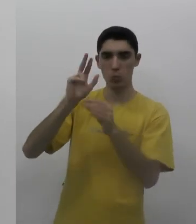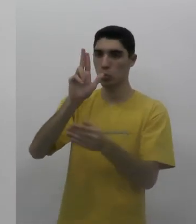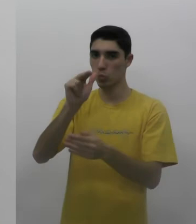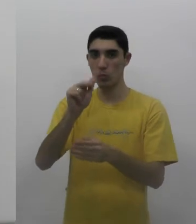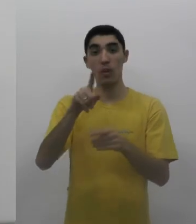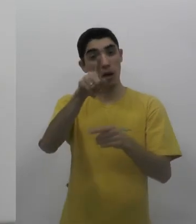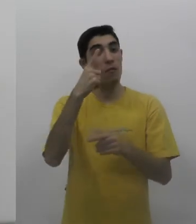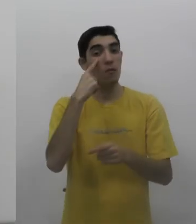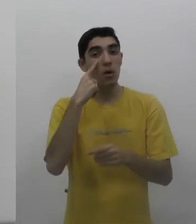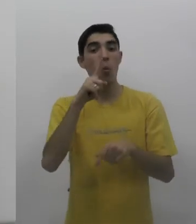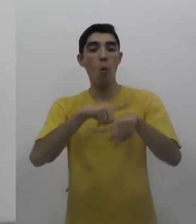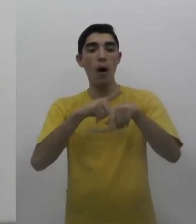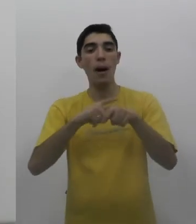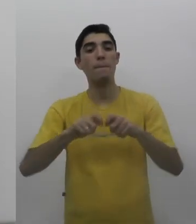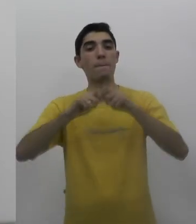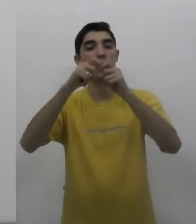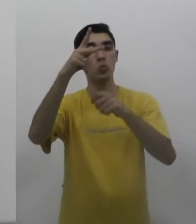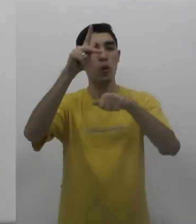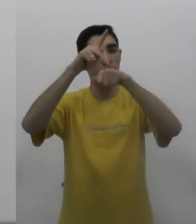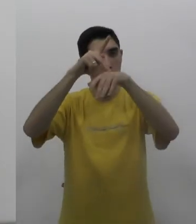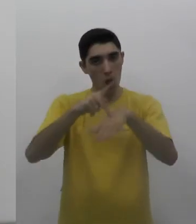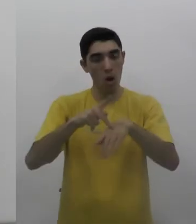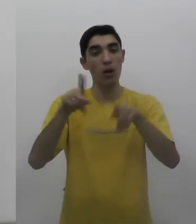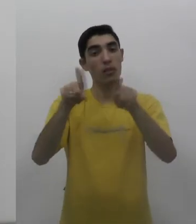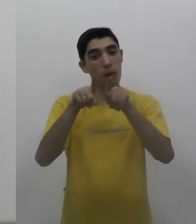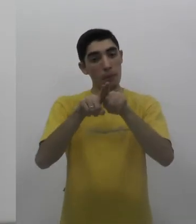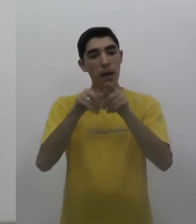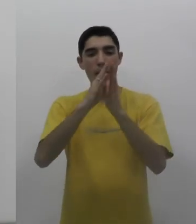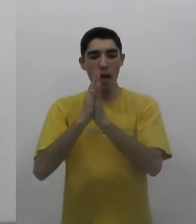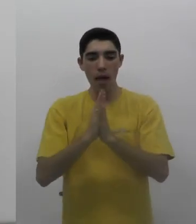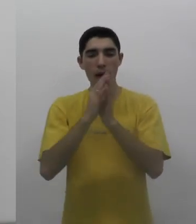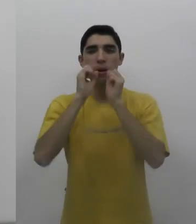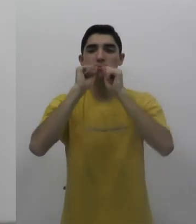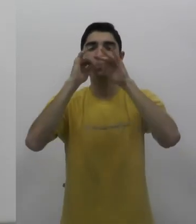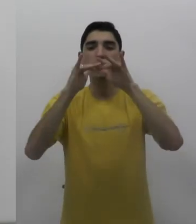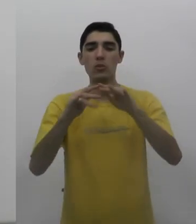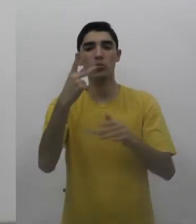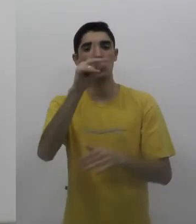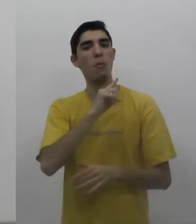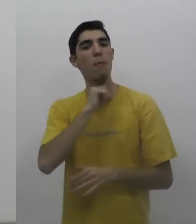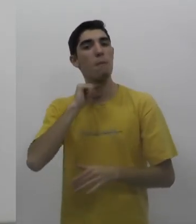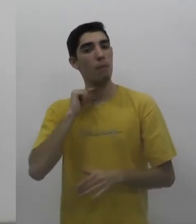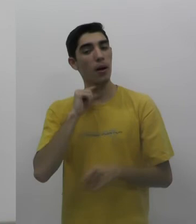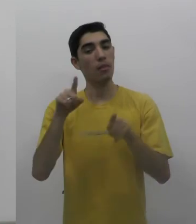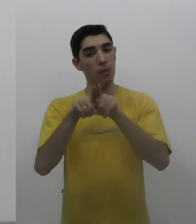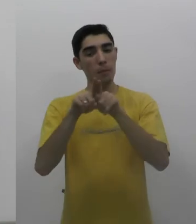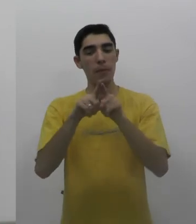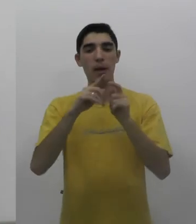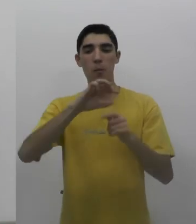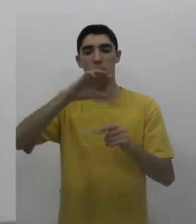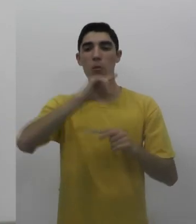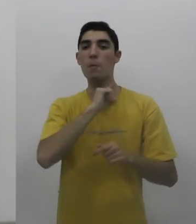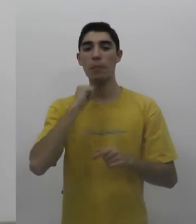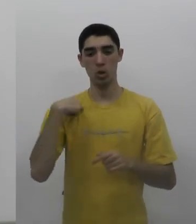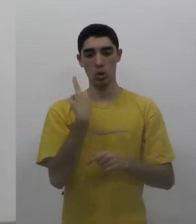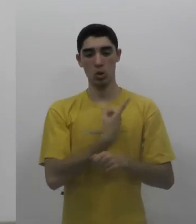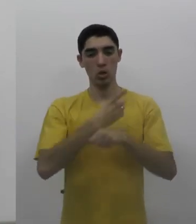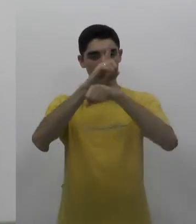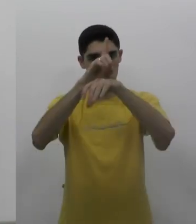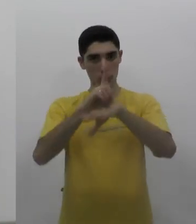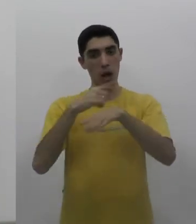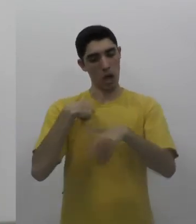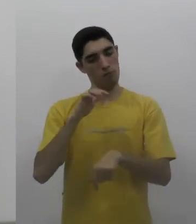maltratou ninguém. Confira o horário da Santa Missa em sua paróquia e reze também pela santificação do seu parco e dos padres da nossa